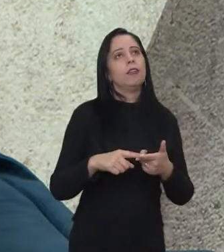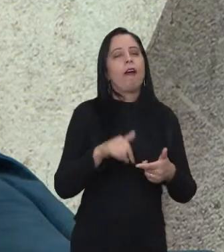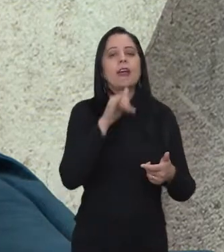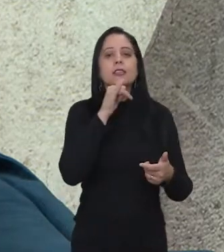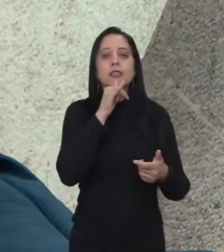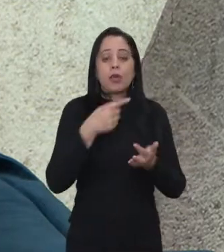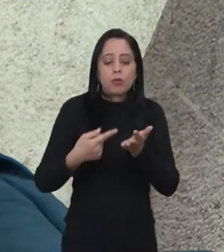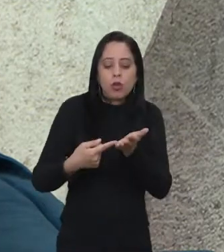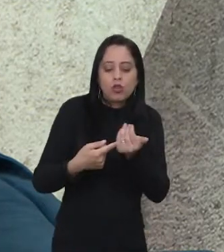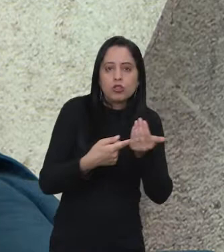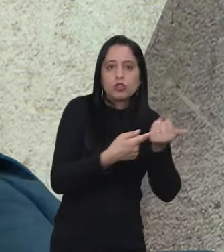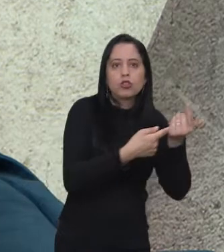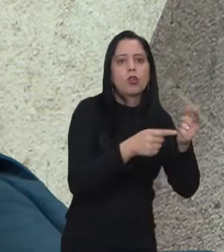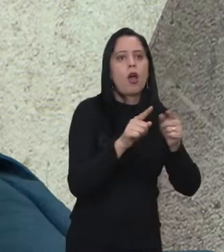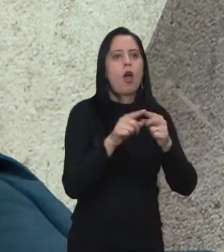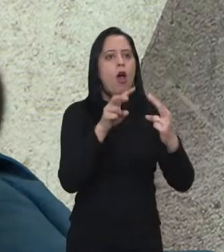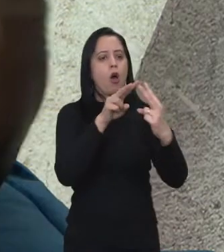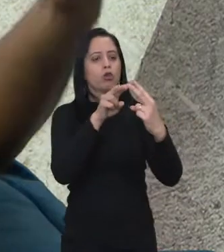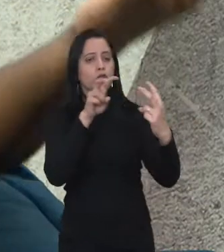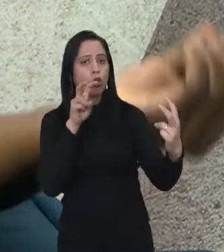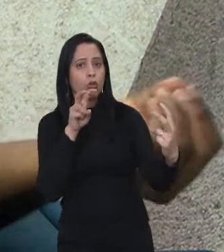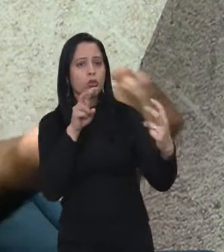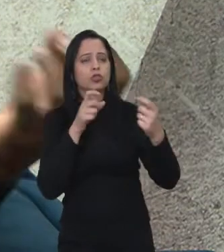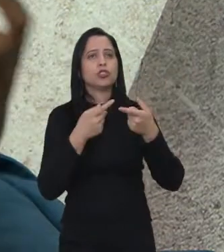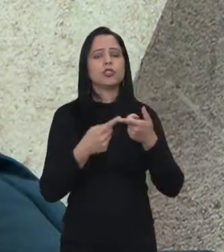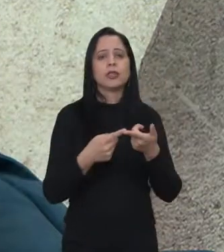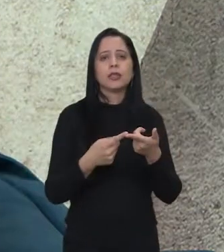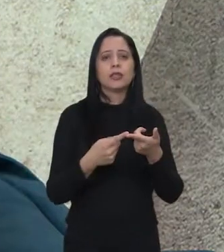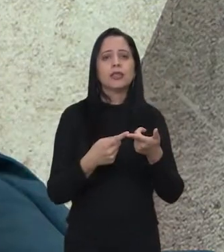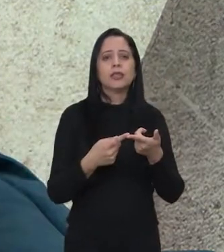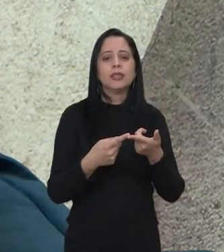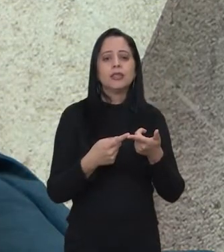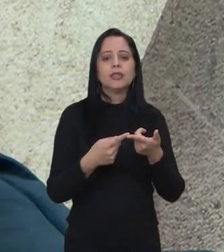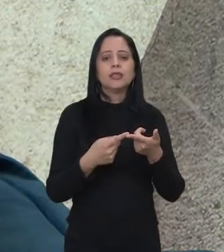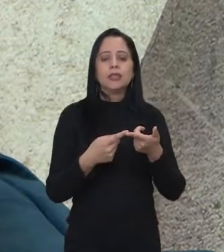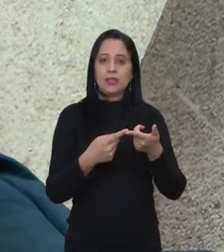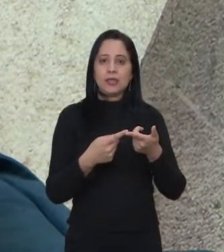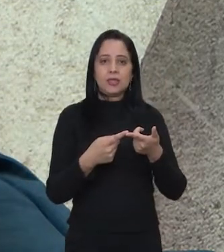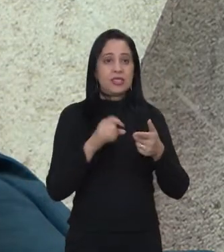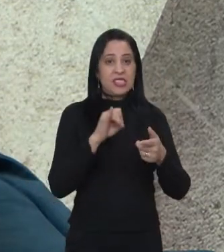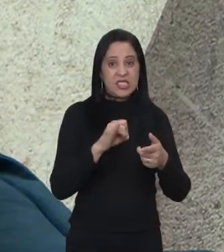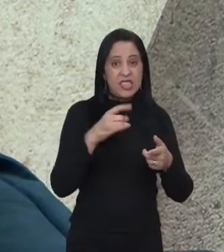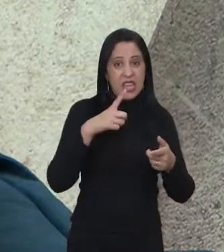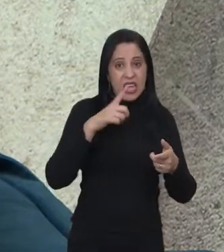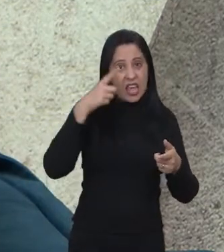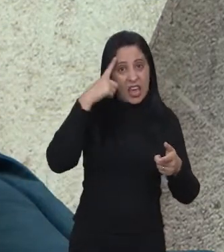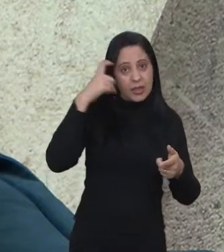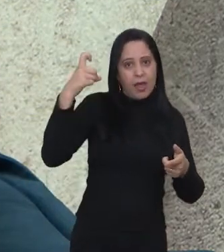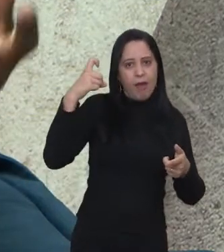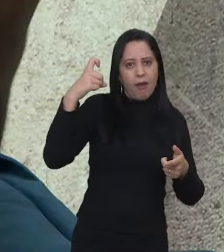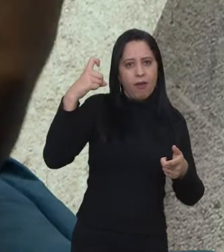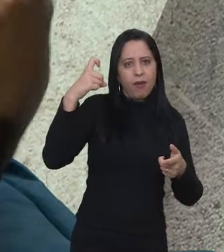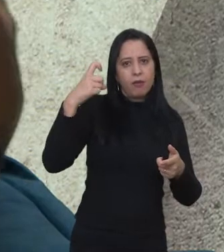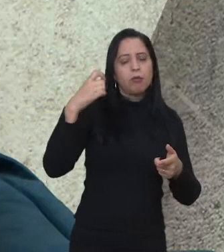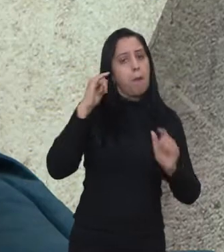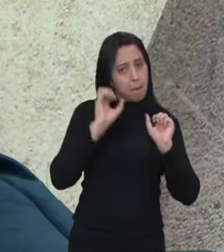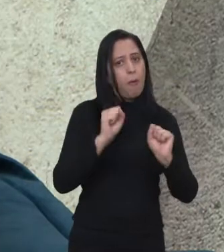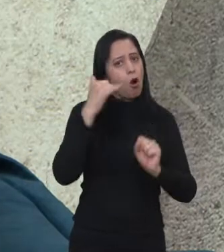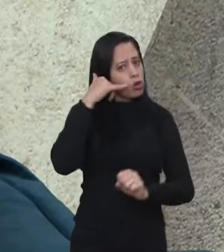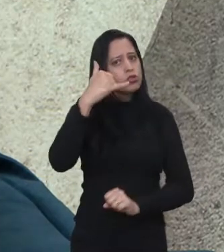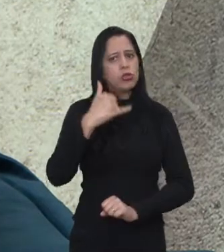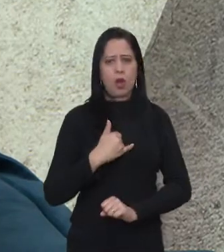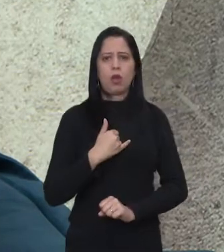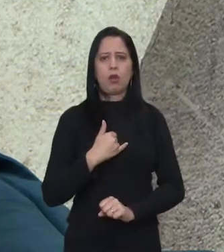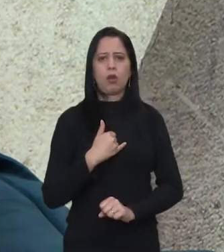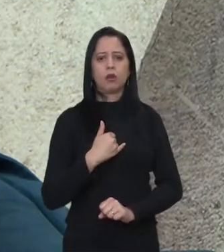inovando em modelos de negócios, eu estou inovando em novas tecnologias. Então, pessoas que têm ideias, liga para a gente.